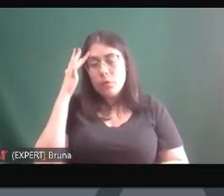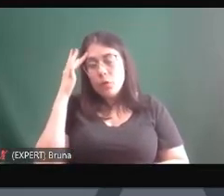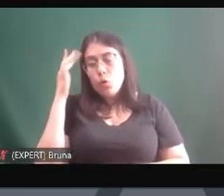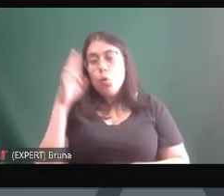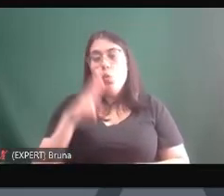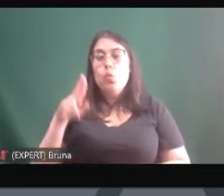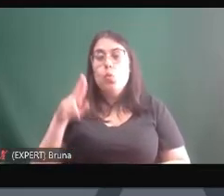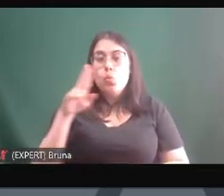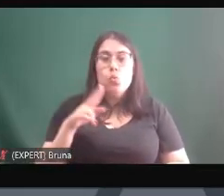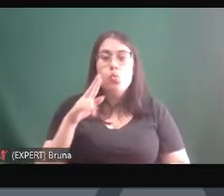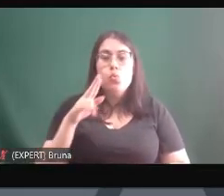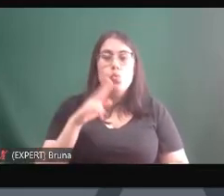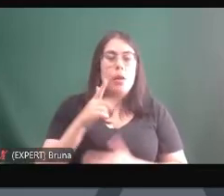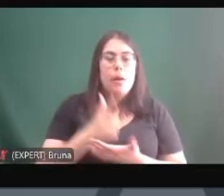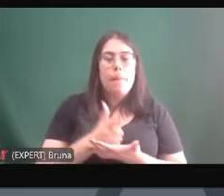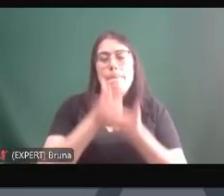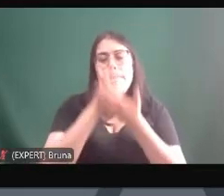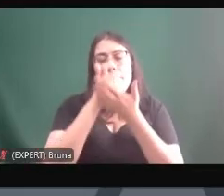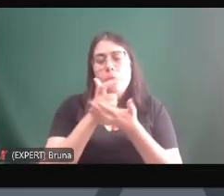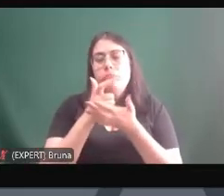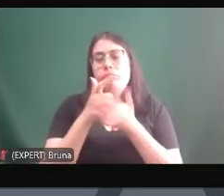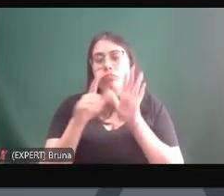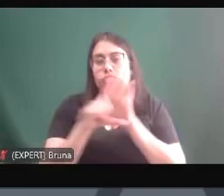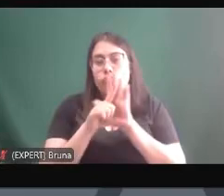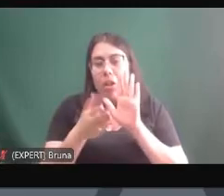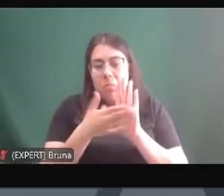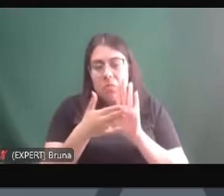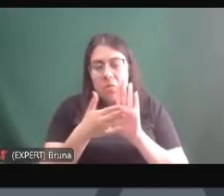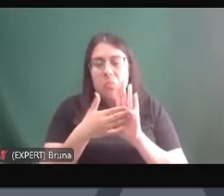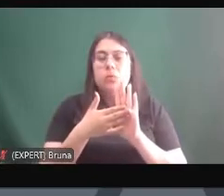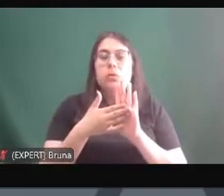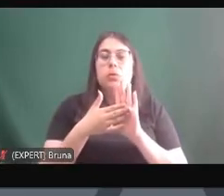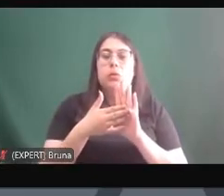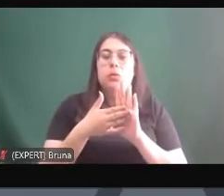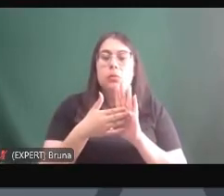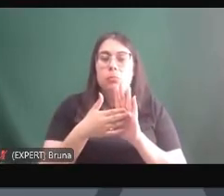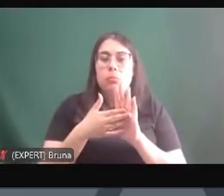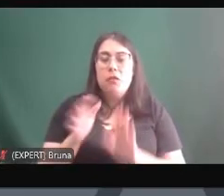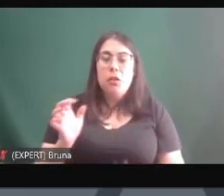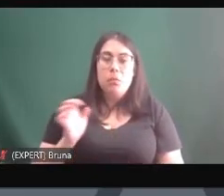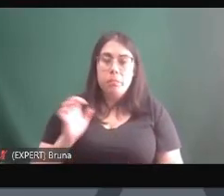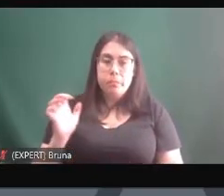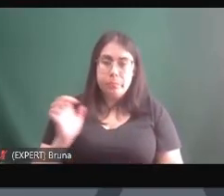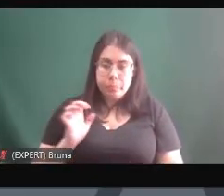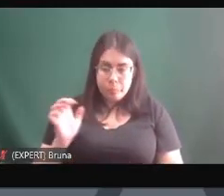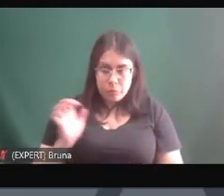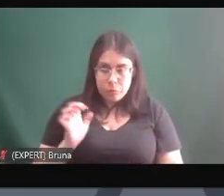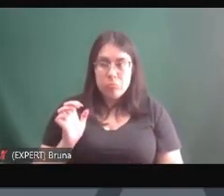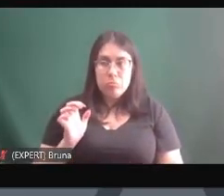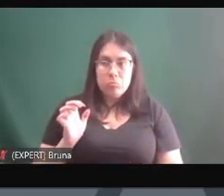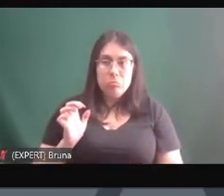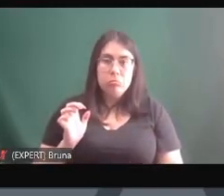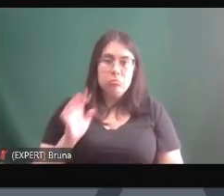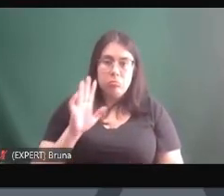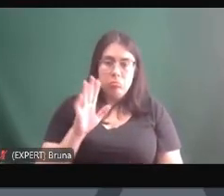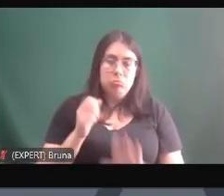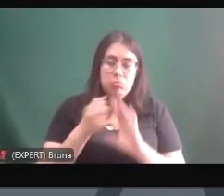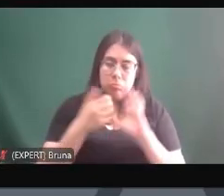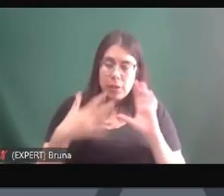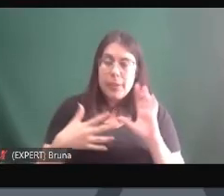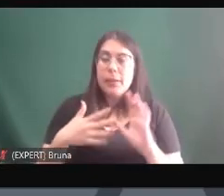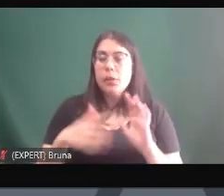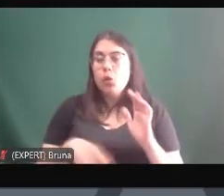que impõem a lei nos seus territórios para ficarem mais ricos eu acho que esse é um aspecto reduzir a violência